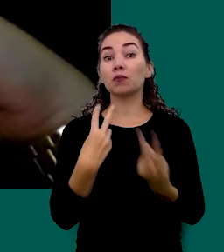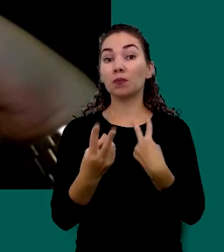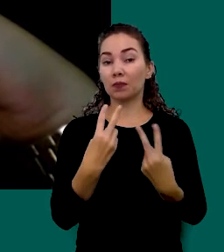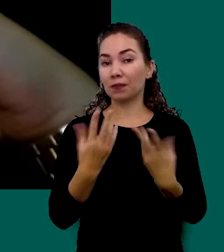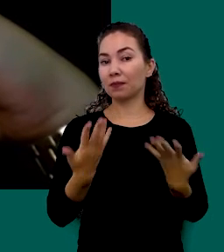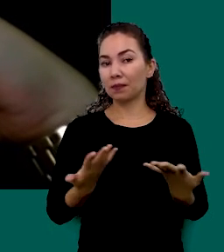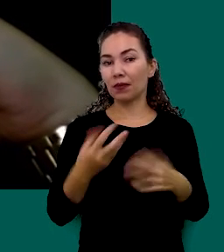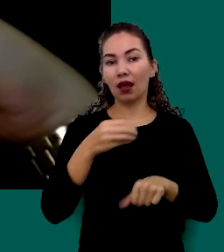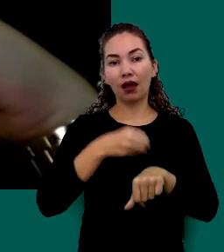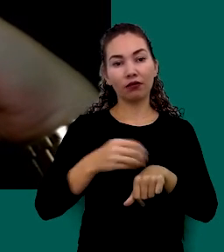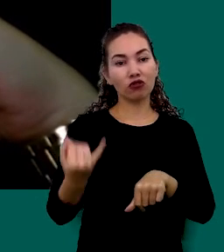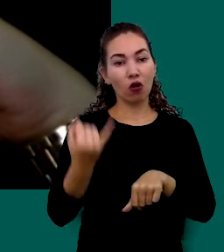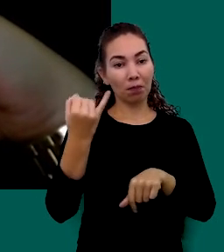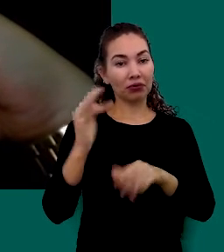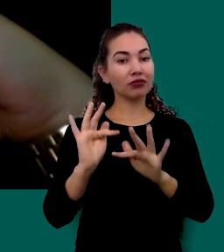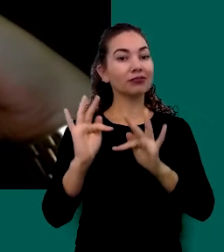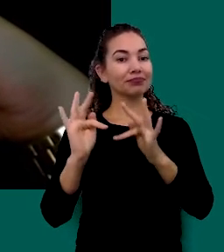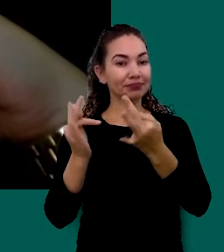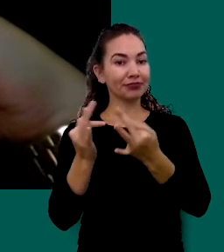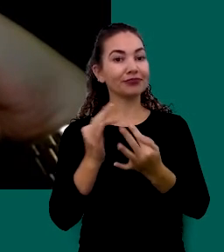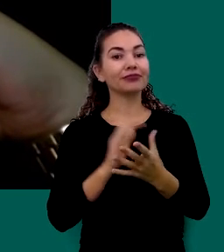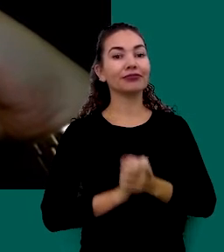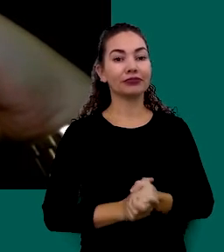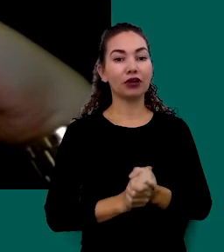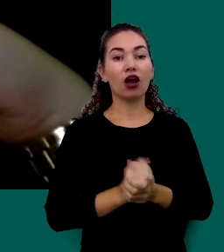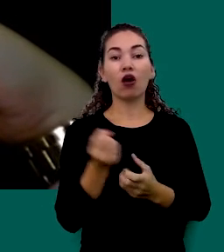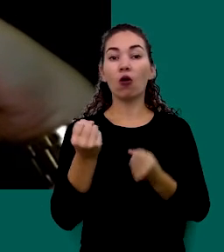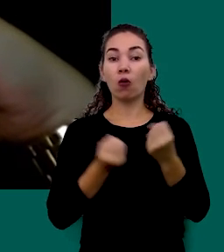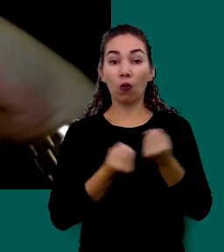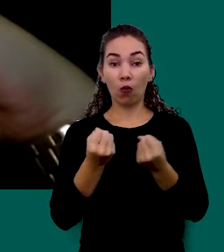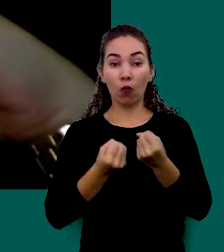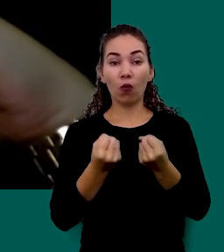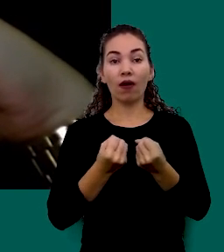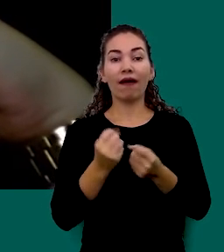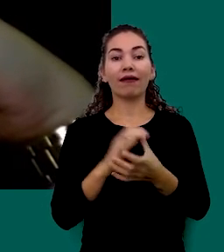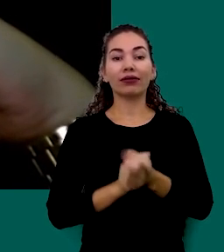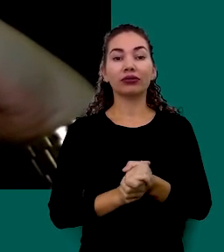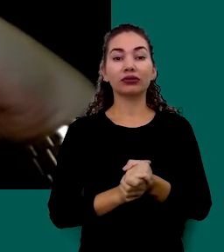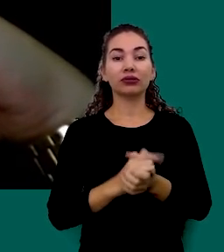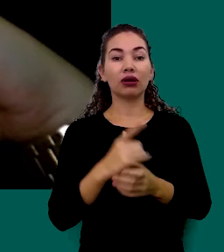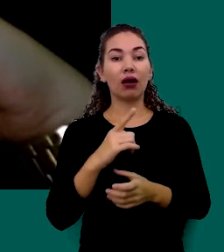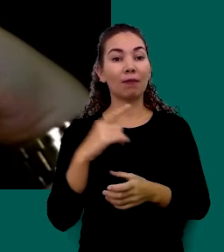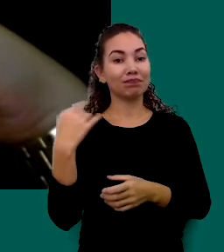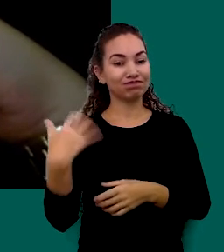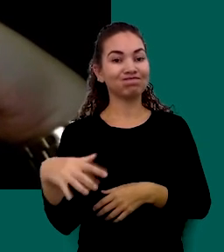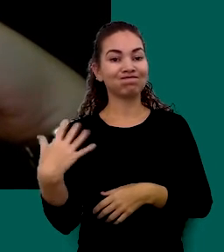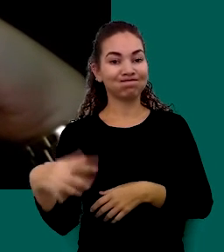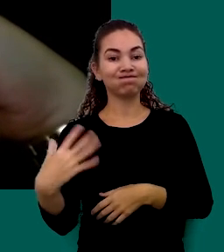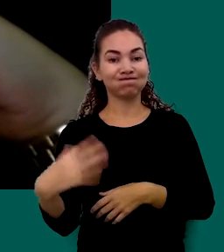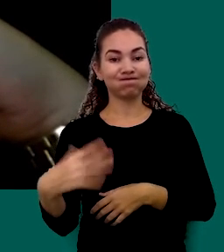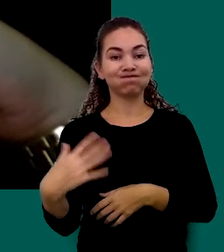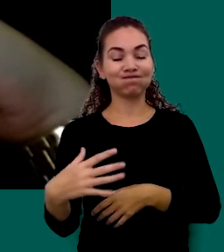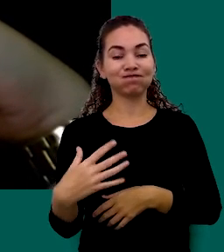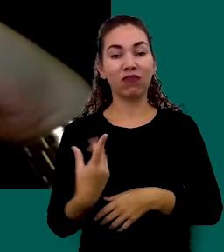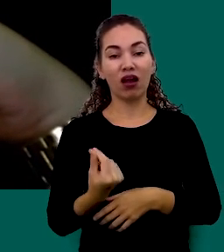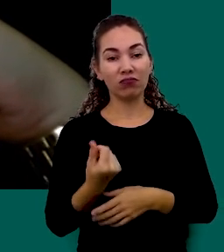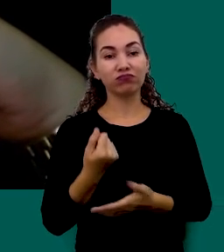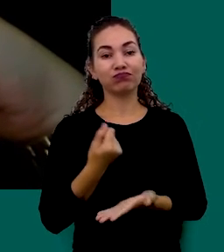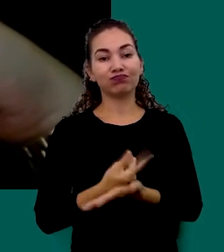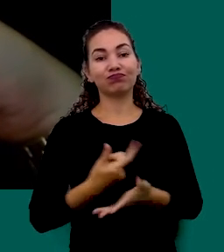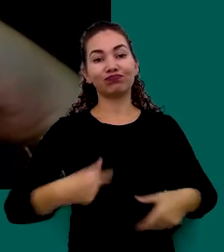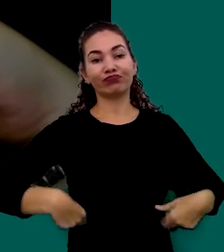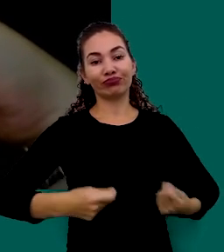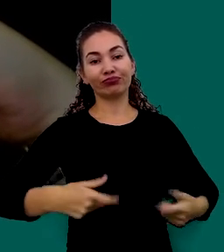Importante Para Toda Família O Carro Ele Pode Gerar Gastos Enormes Principalmente Com